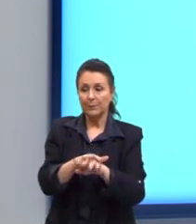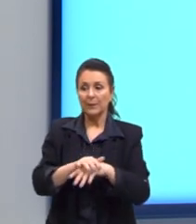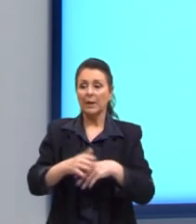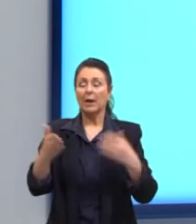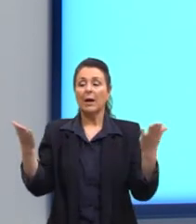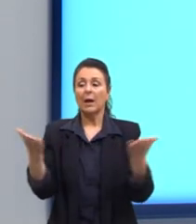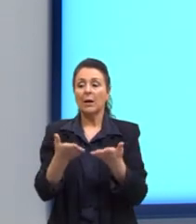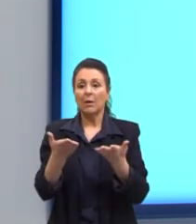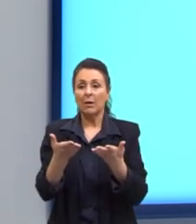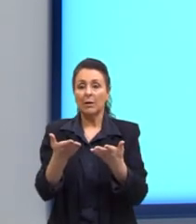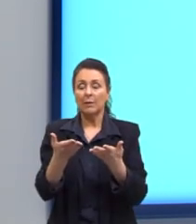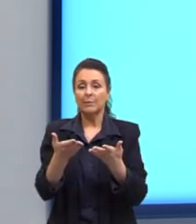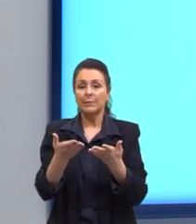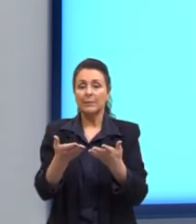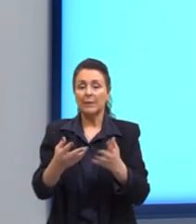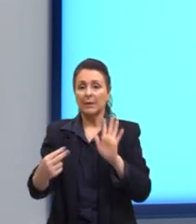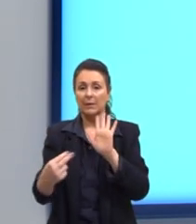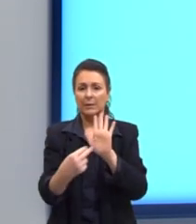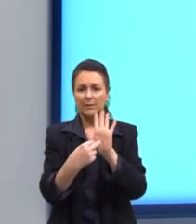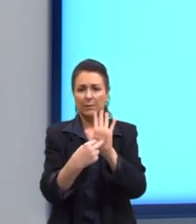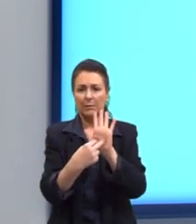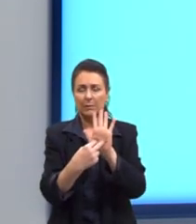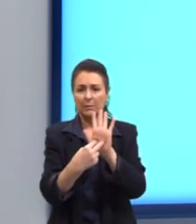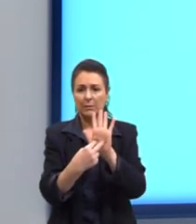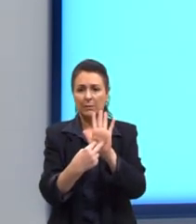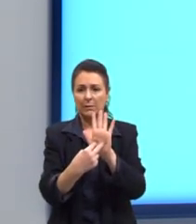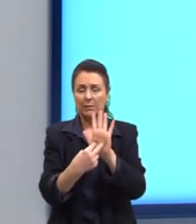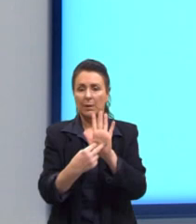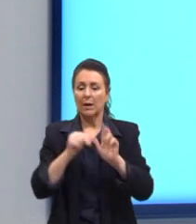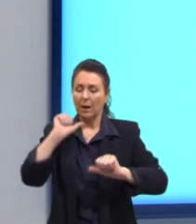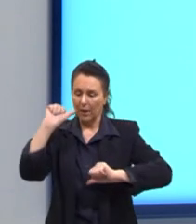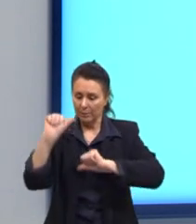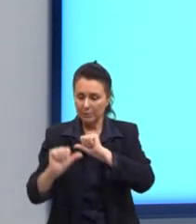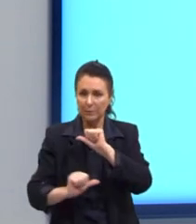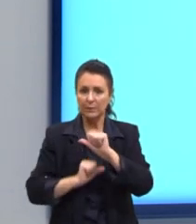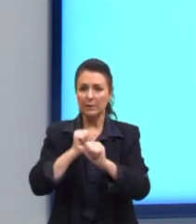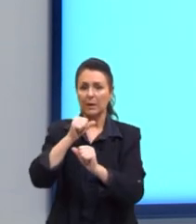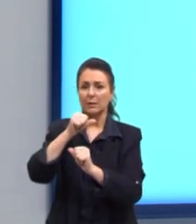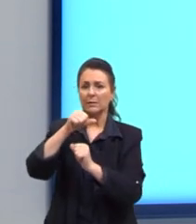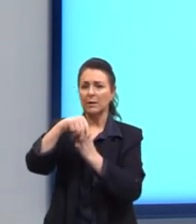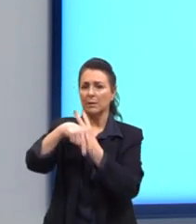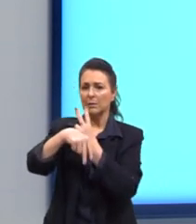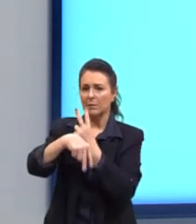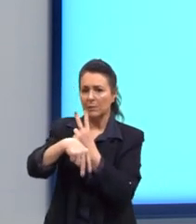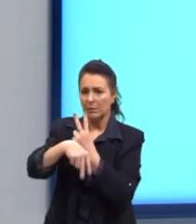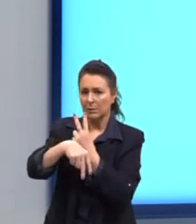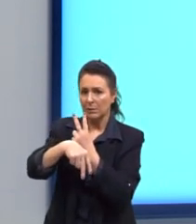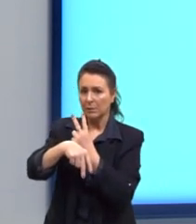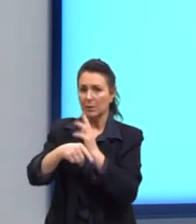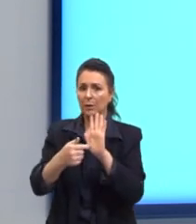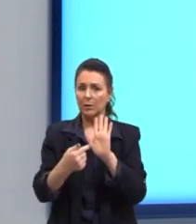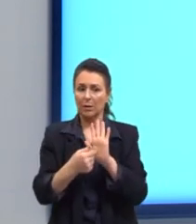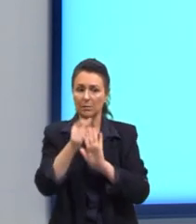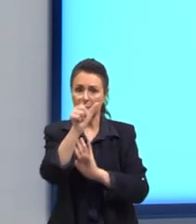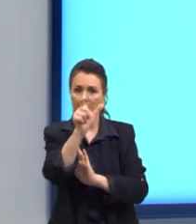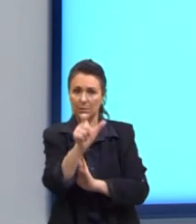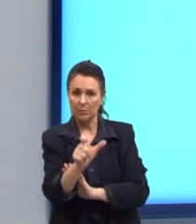Agora, prestar atenção. A alteração cromossômica presente nos pacientes com